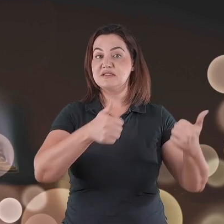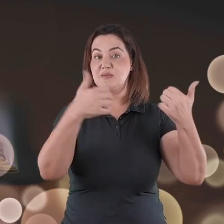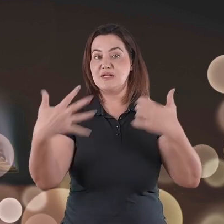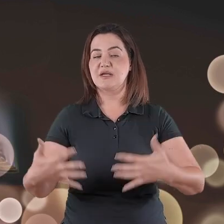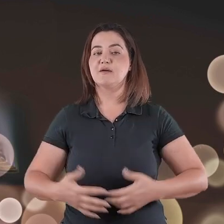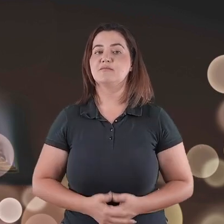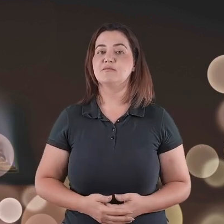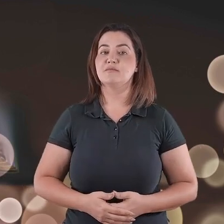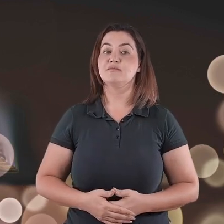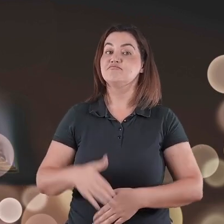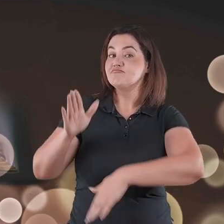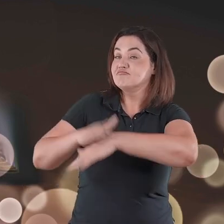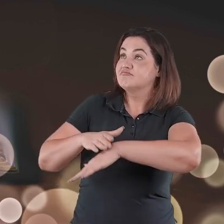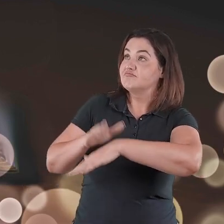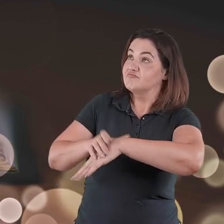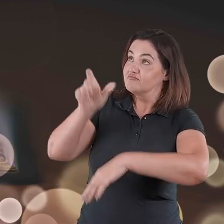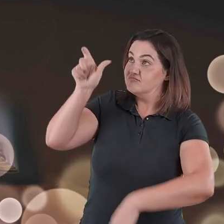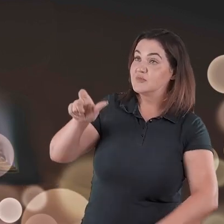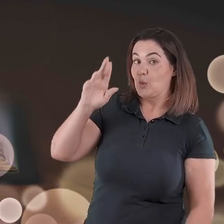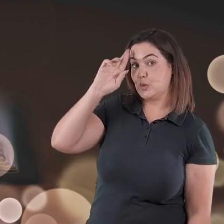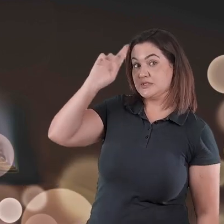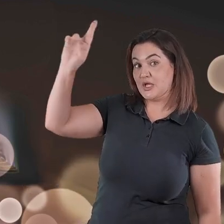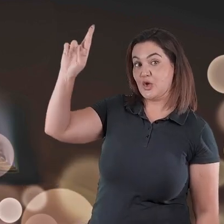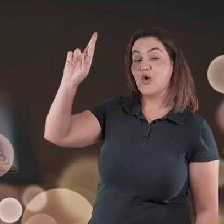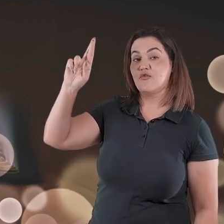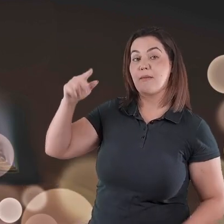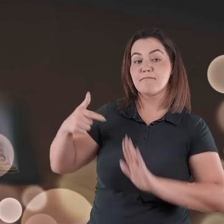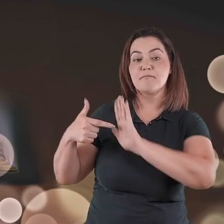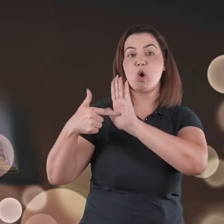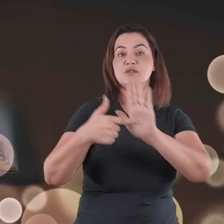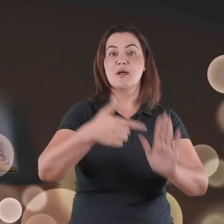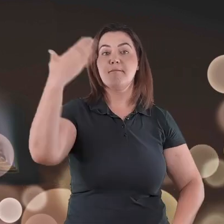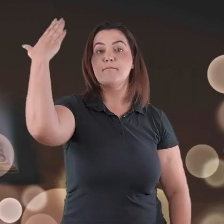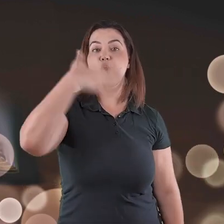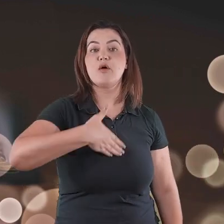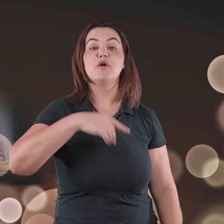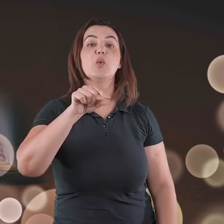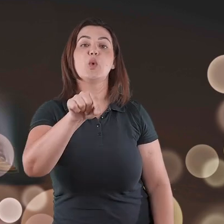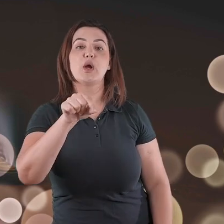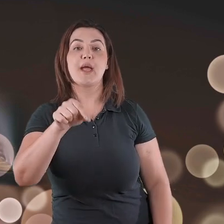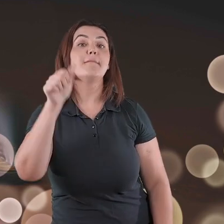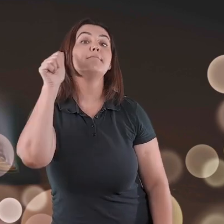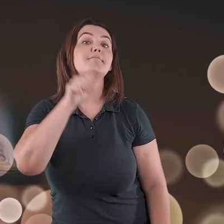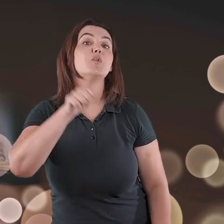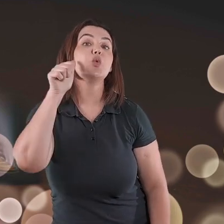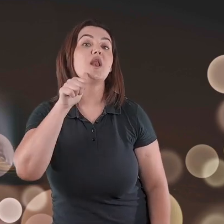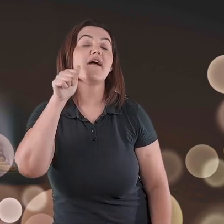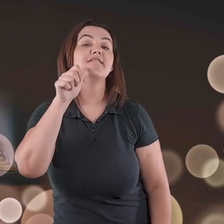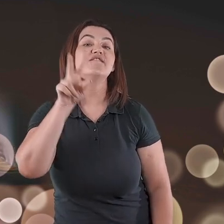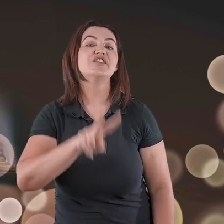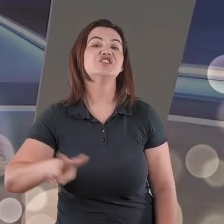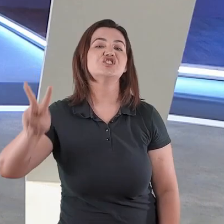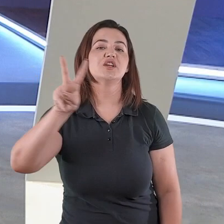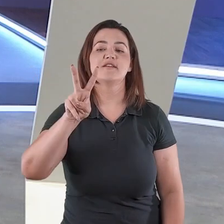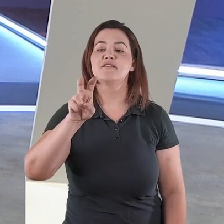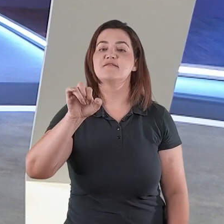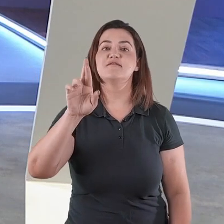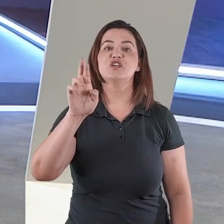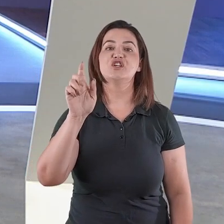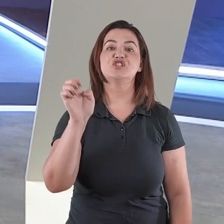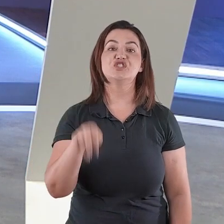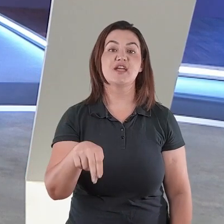mesmo lhe dará um sinal, eis que a virgem conceberá e dará à luz um filho e lhe chamará Emmanuel,